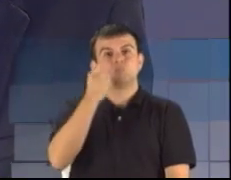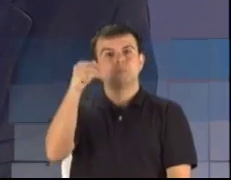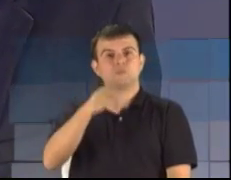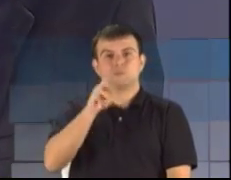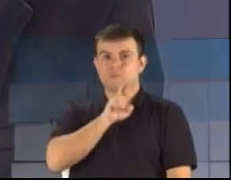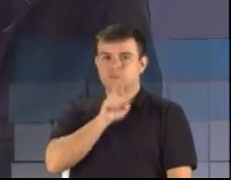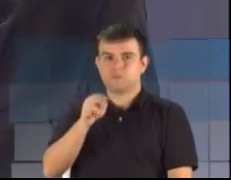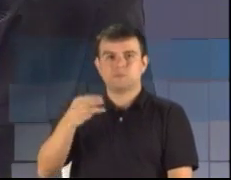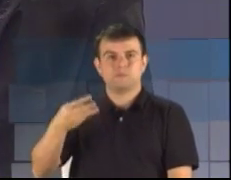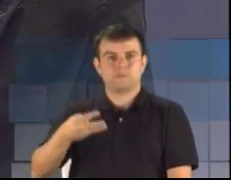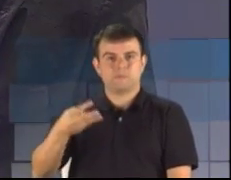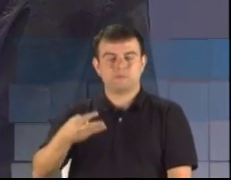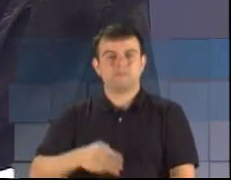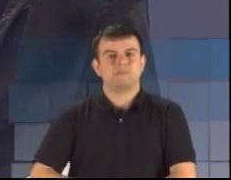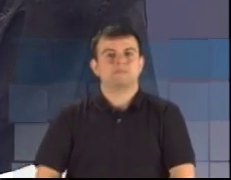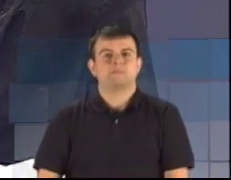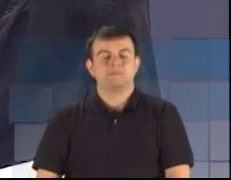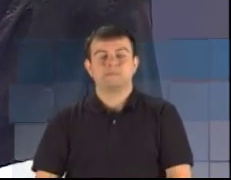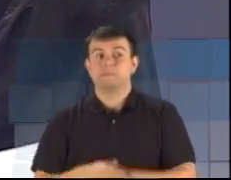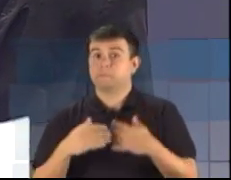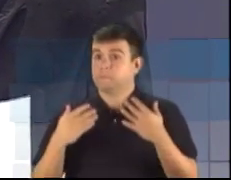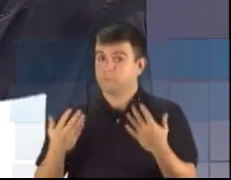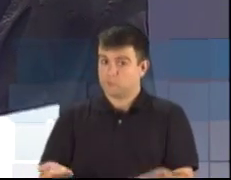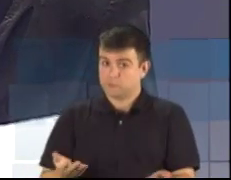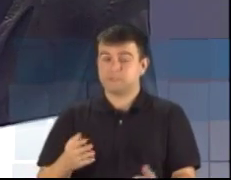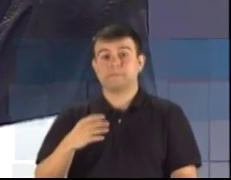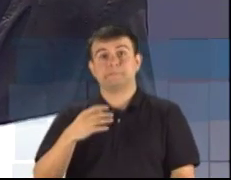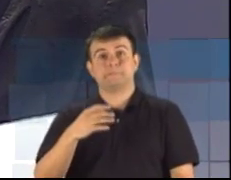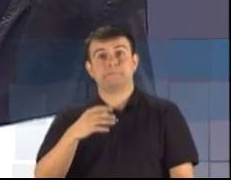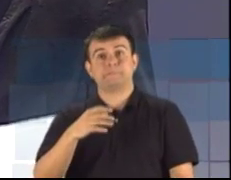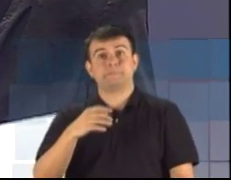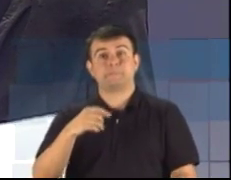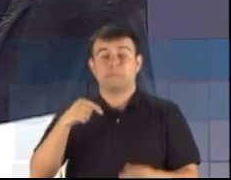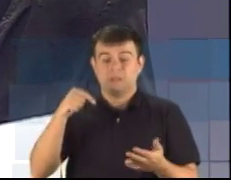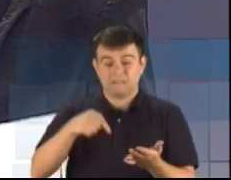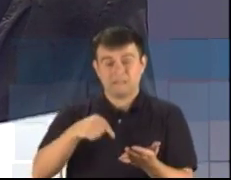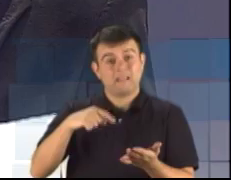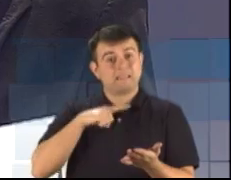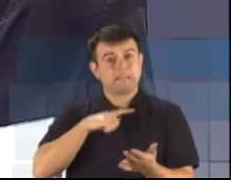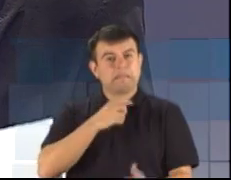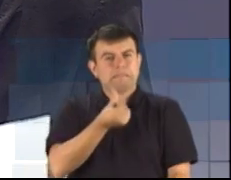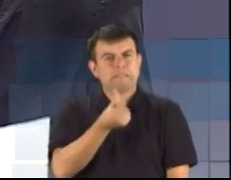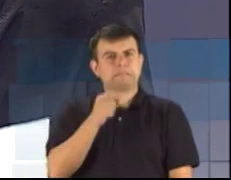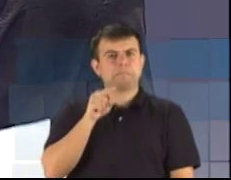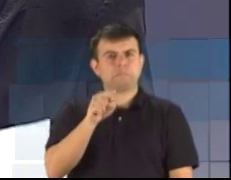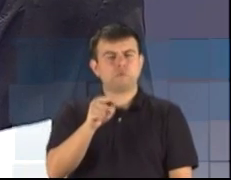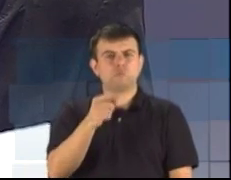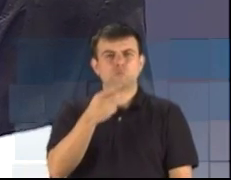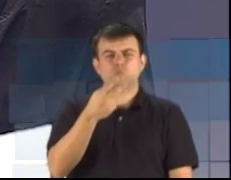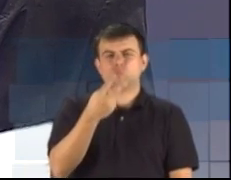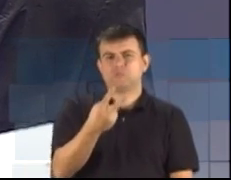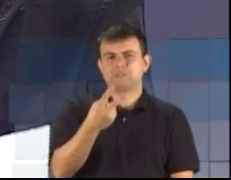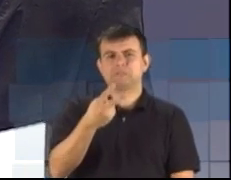Roberto, só para ter noção, isso aqui é do Poder Executivo. Nós temos 6.266